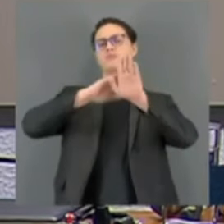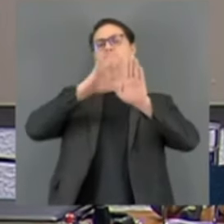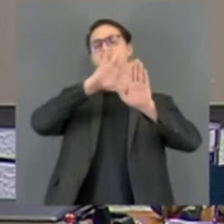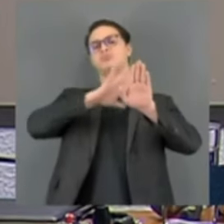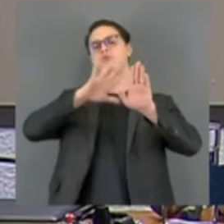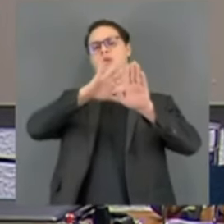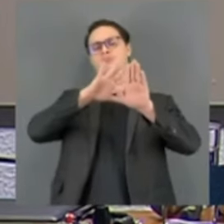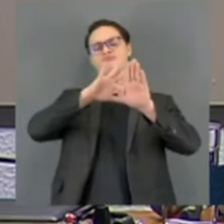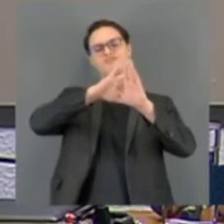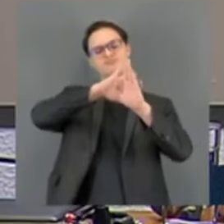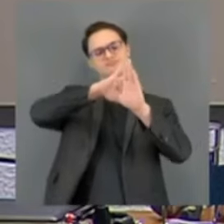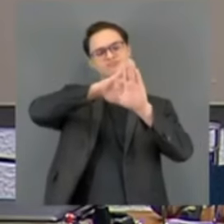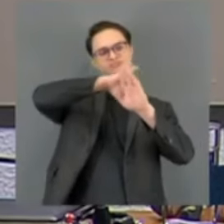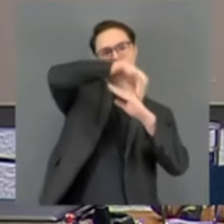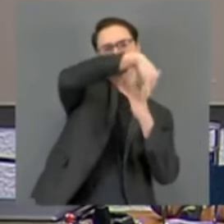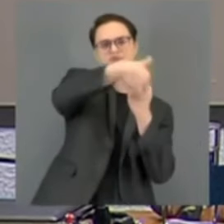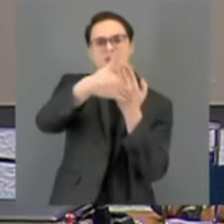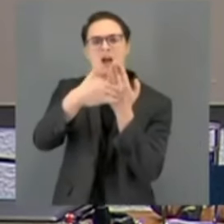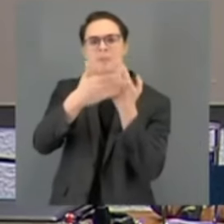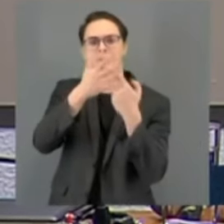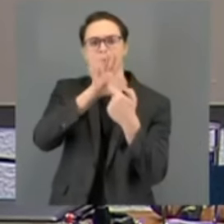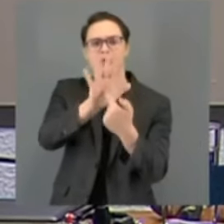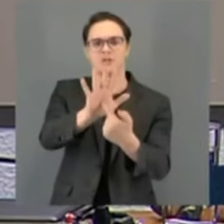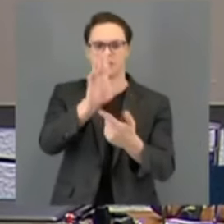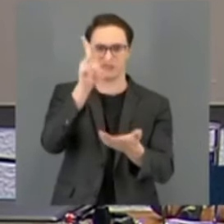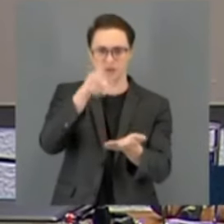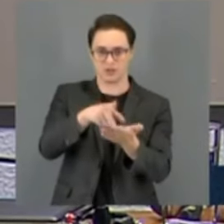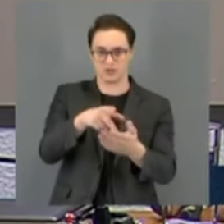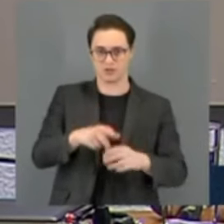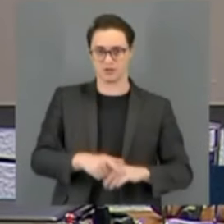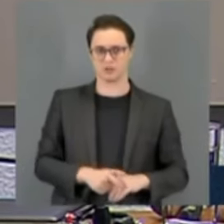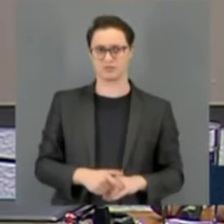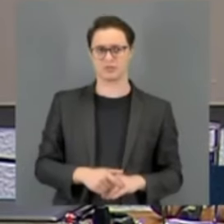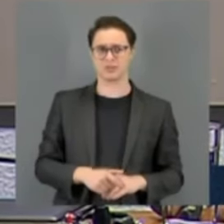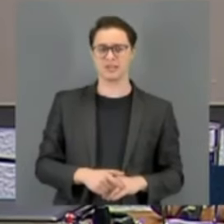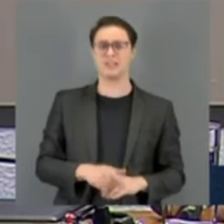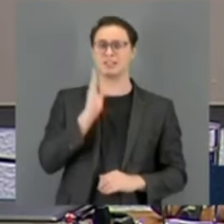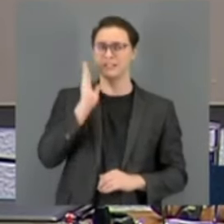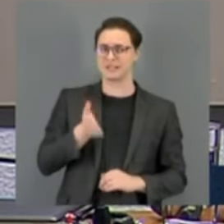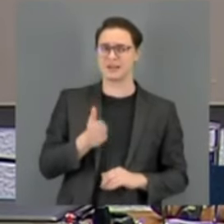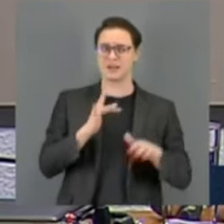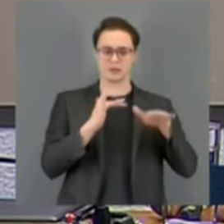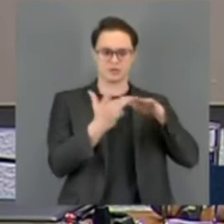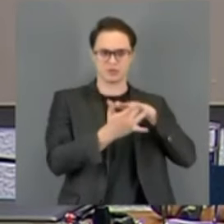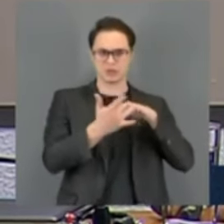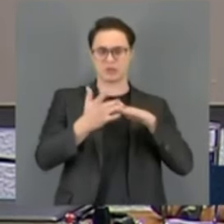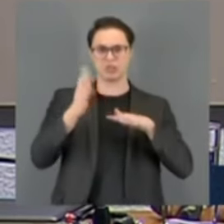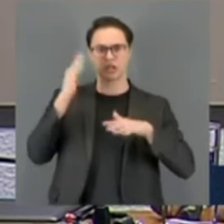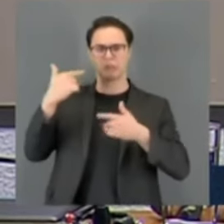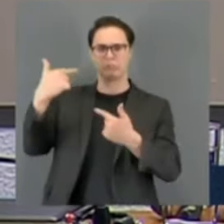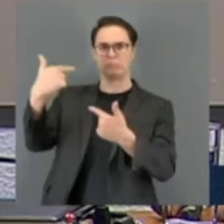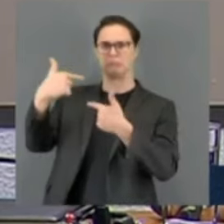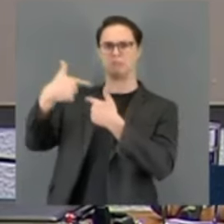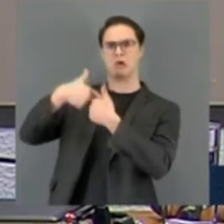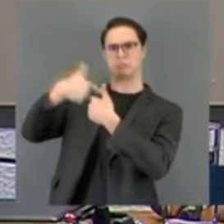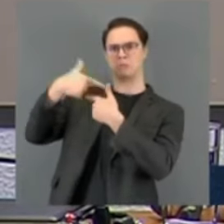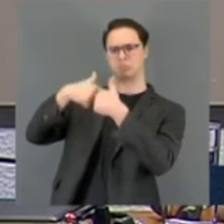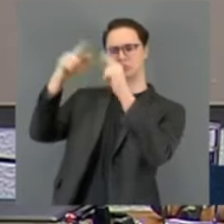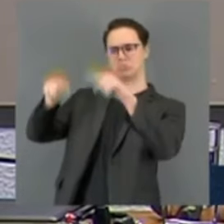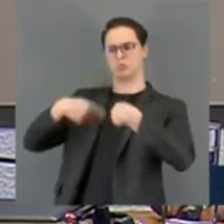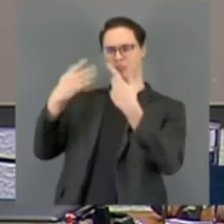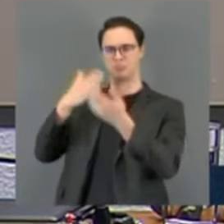liberdade de expressão. Eu recebi ataques nas redes sociais. Um jornalista que trabalha